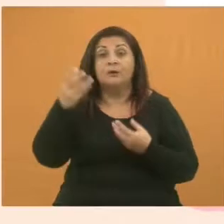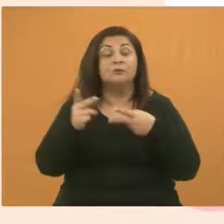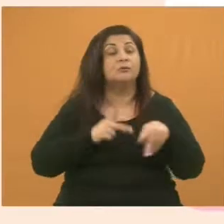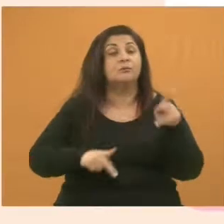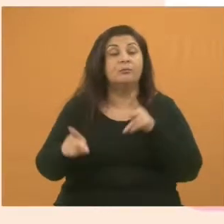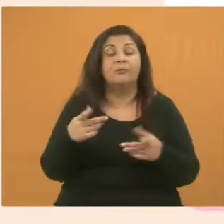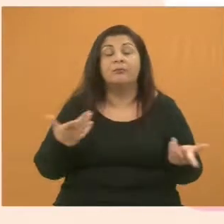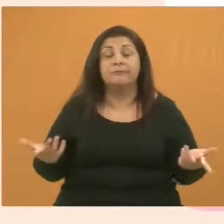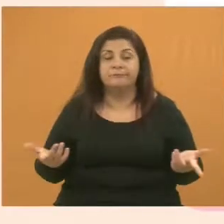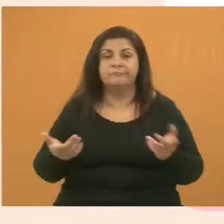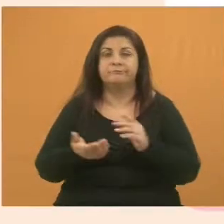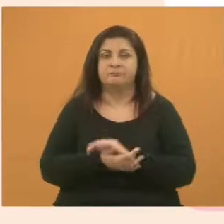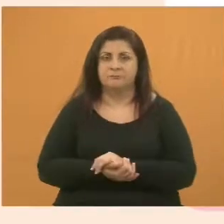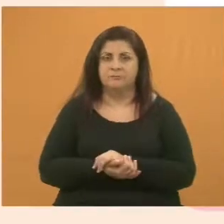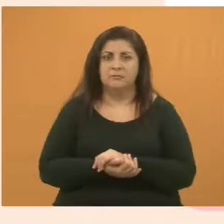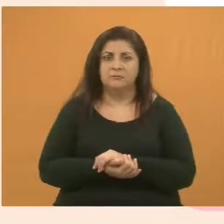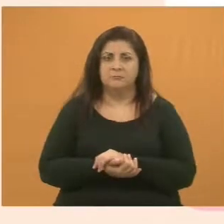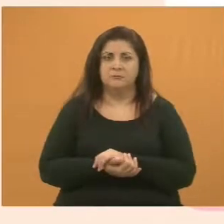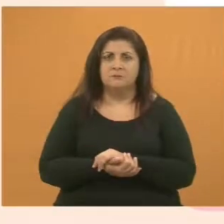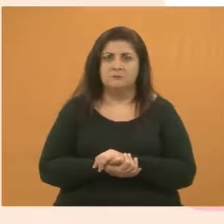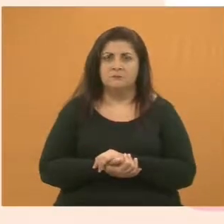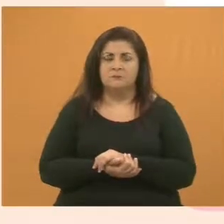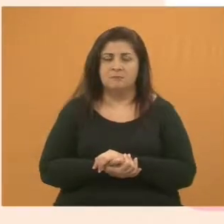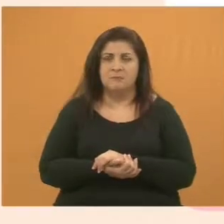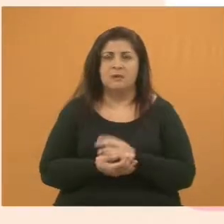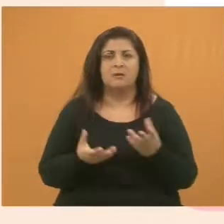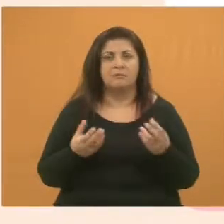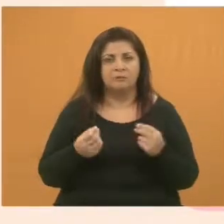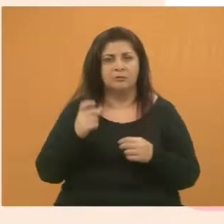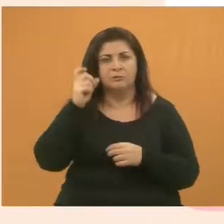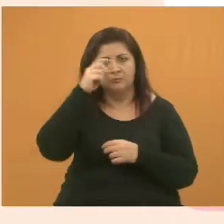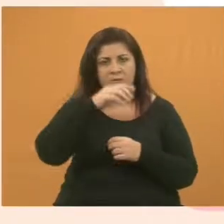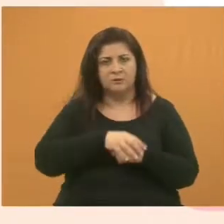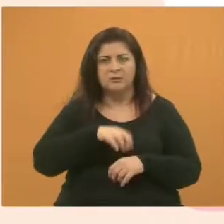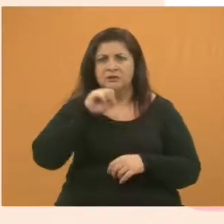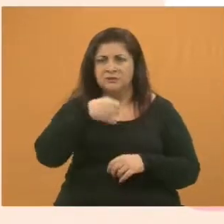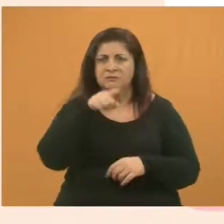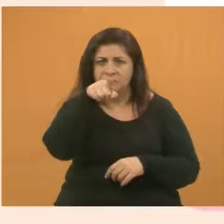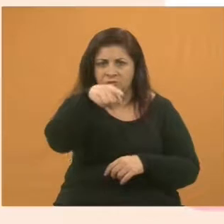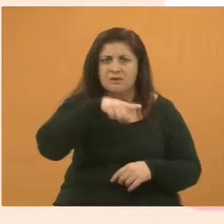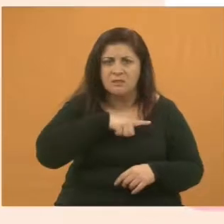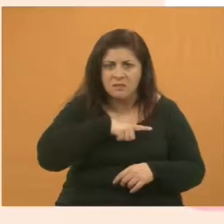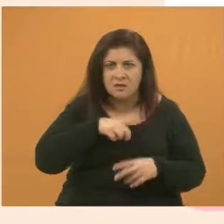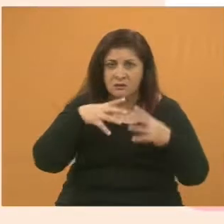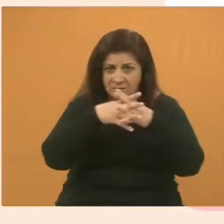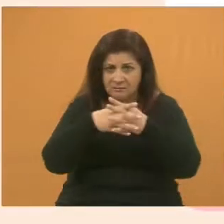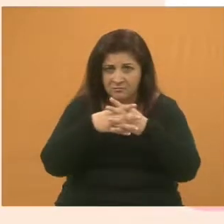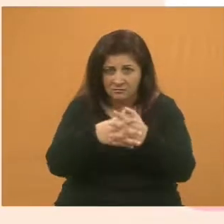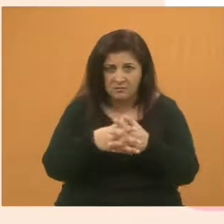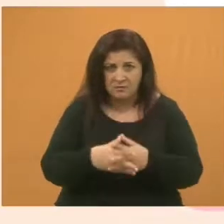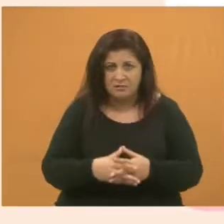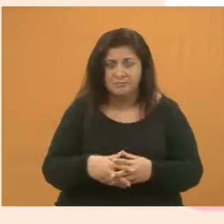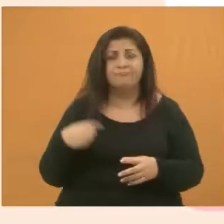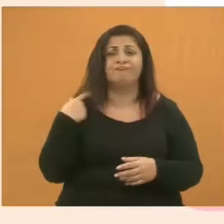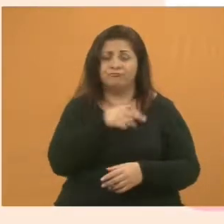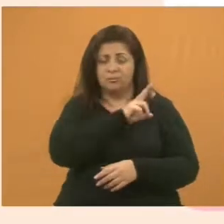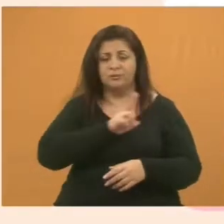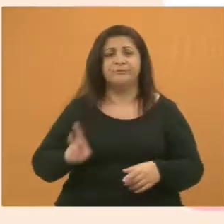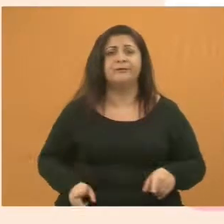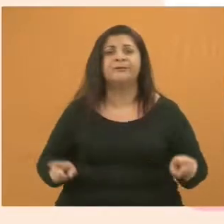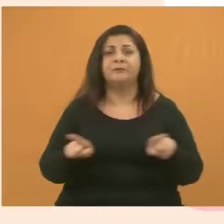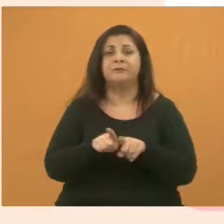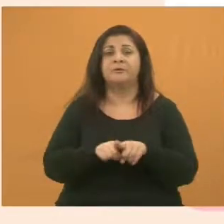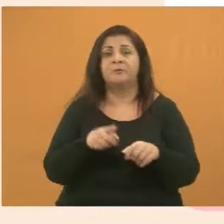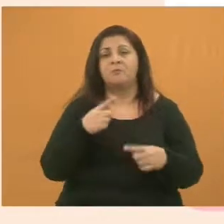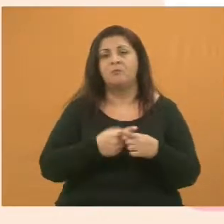se tratam os munícipes. Então, veja bem a dificuldade. Munícipes, se você tem dificuldade, nós também temos, que algumas secretarias não dão retorno.